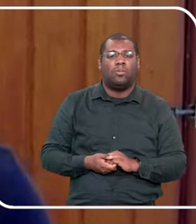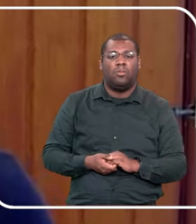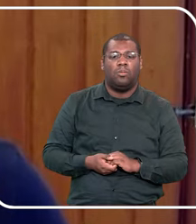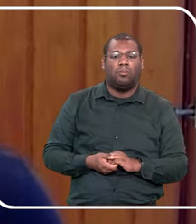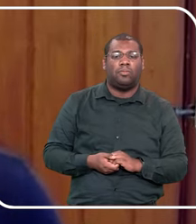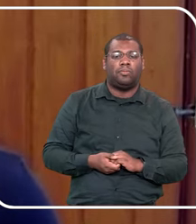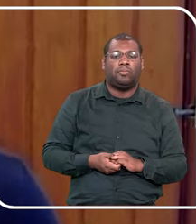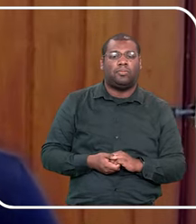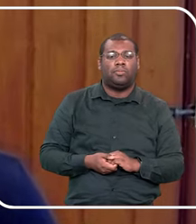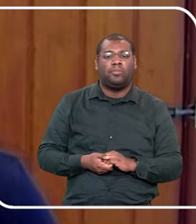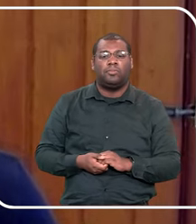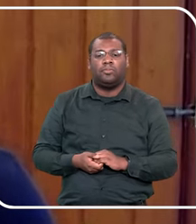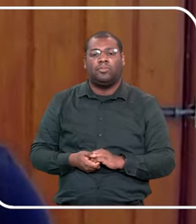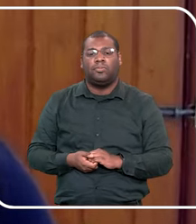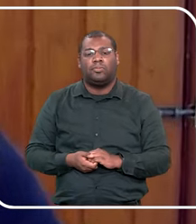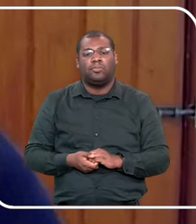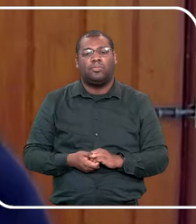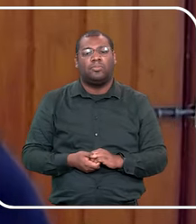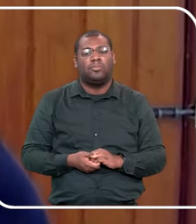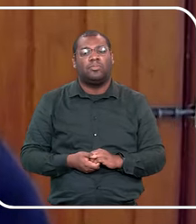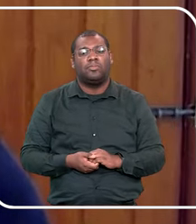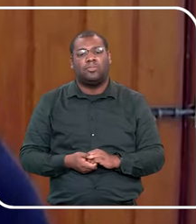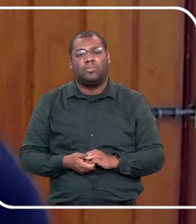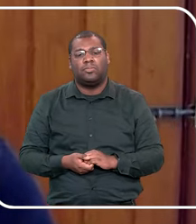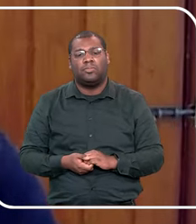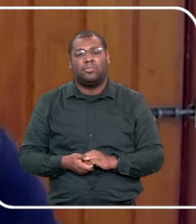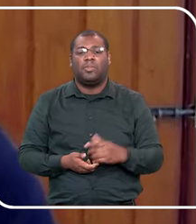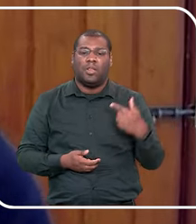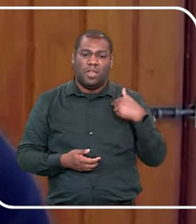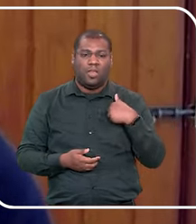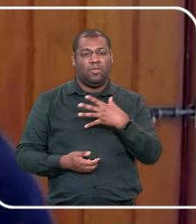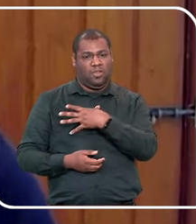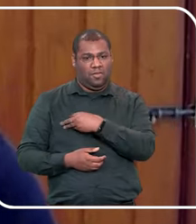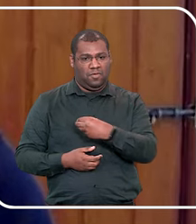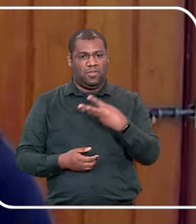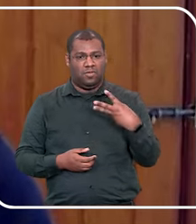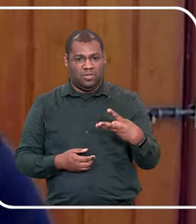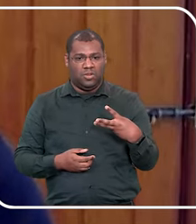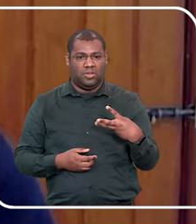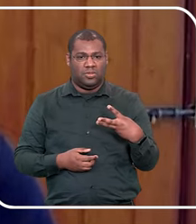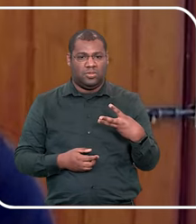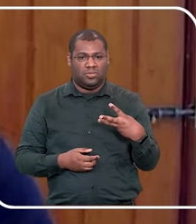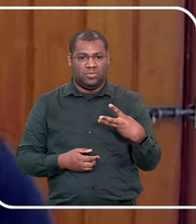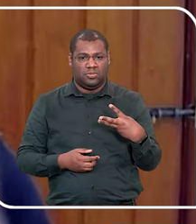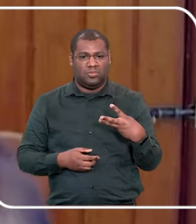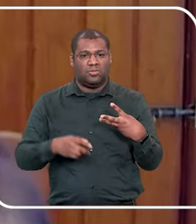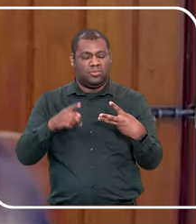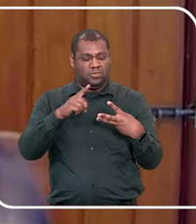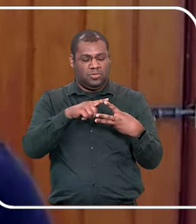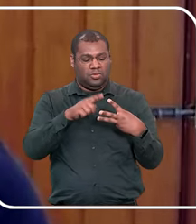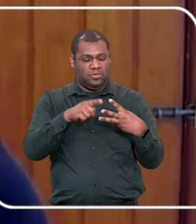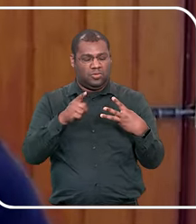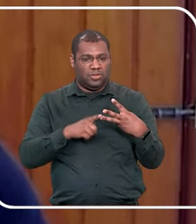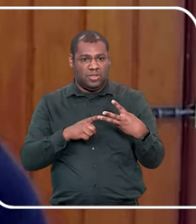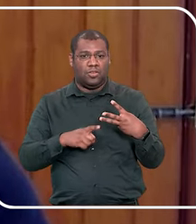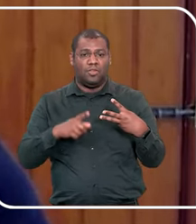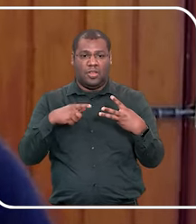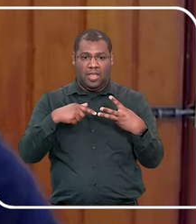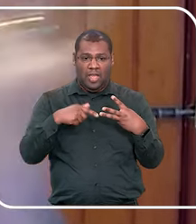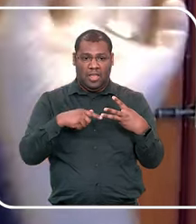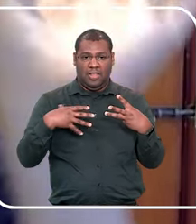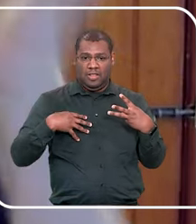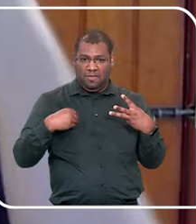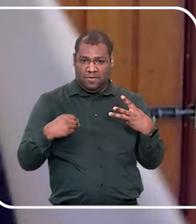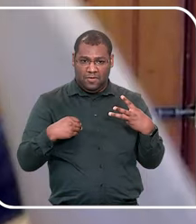Mas eu ponho o meu papel de culpa também, eu tenho três filhos, todos já, mais nova, tem 29 anos, todos